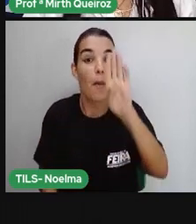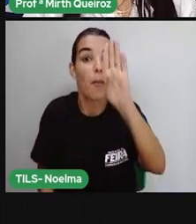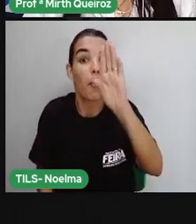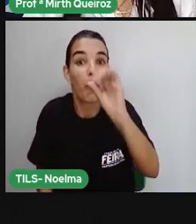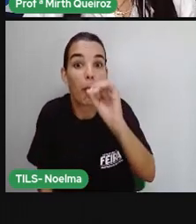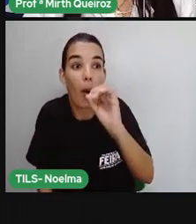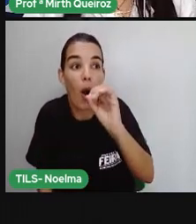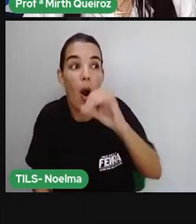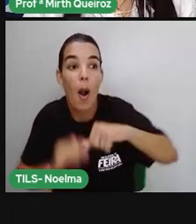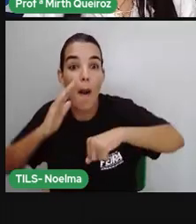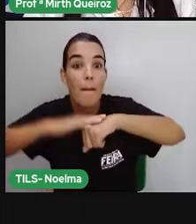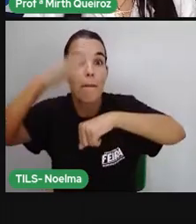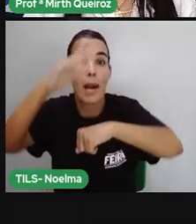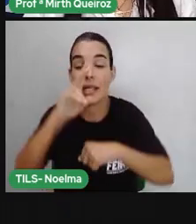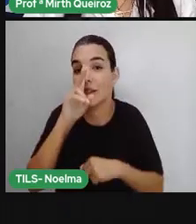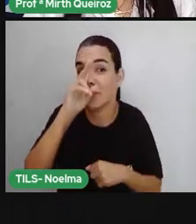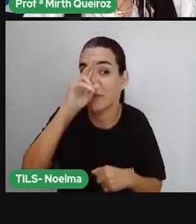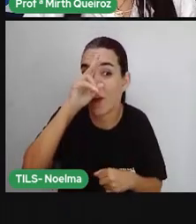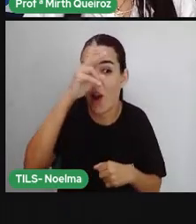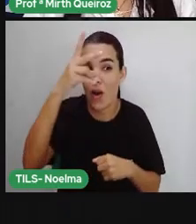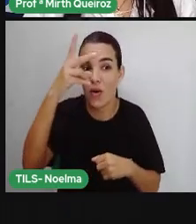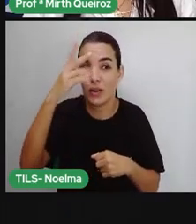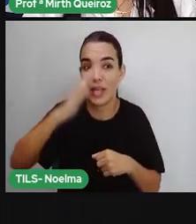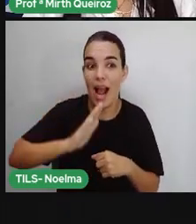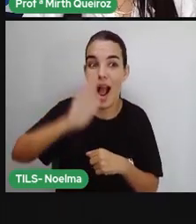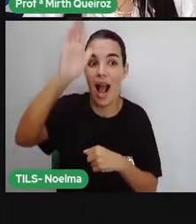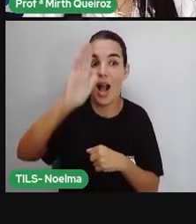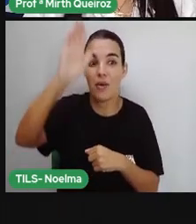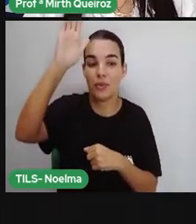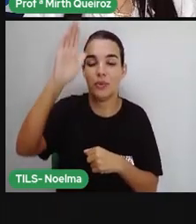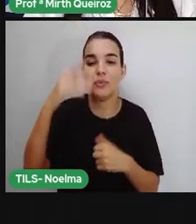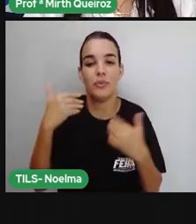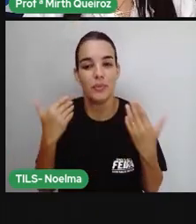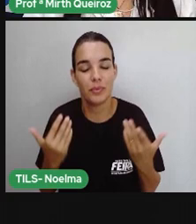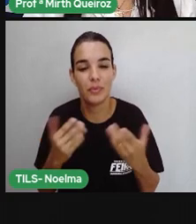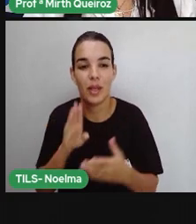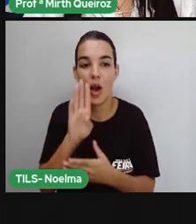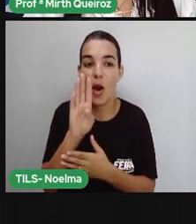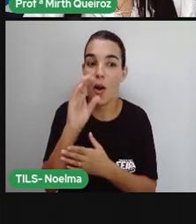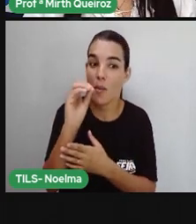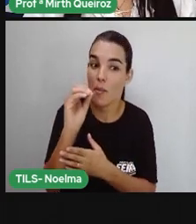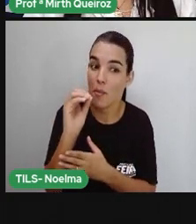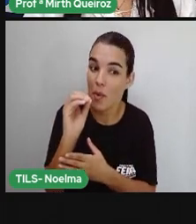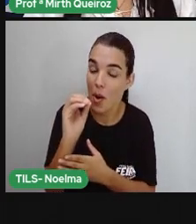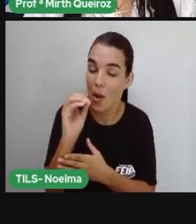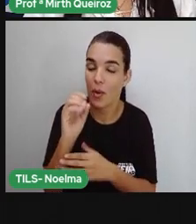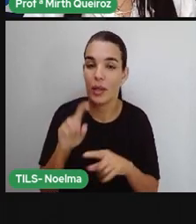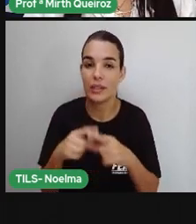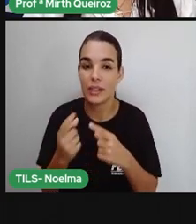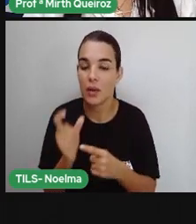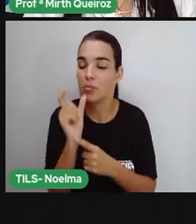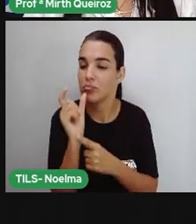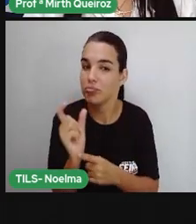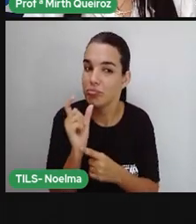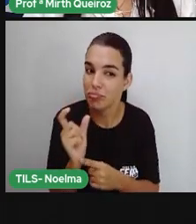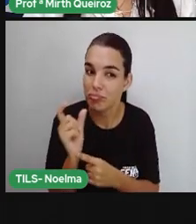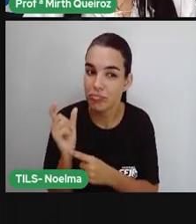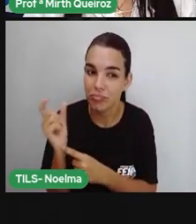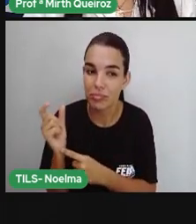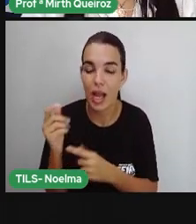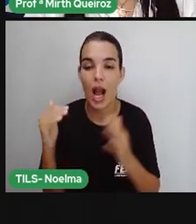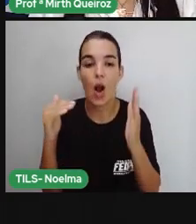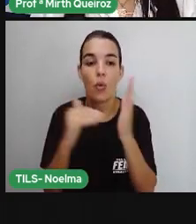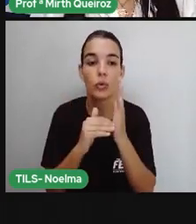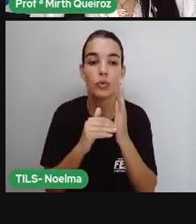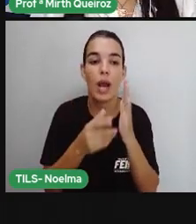mais forte? Qual que tem maior intensidade? É isso. Bó. Né? Então ela é o quê? Última.